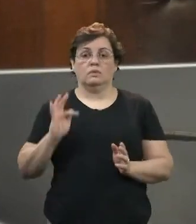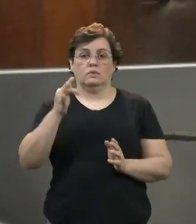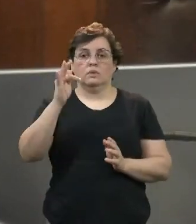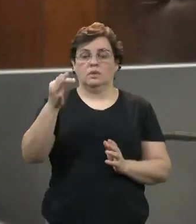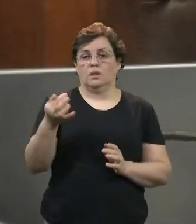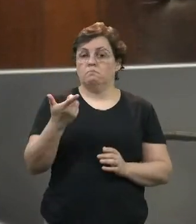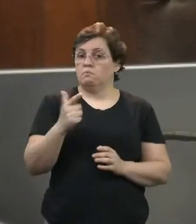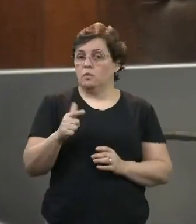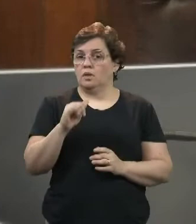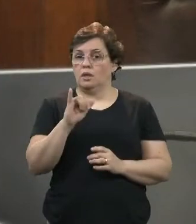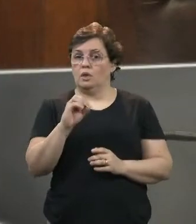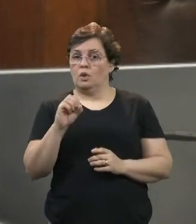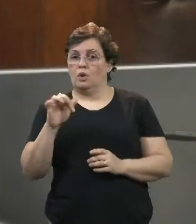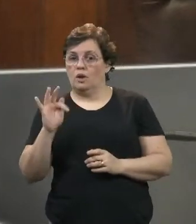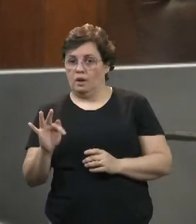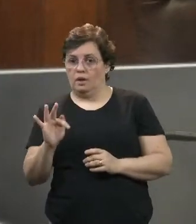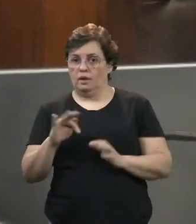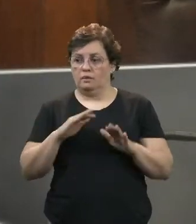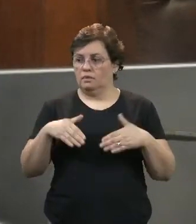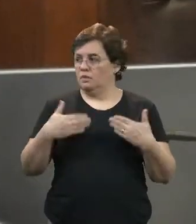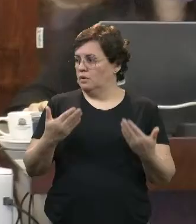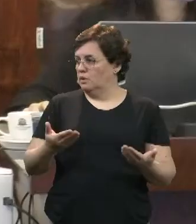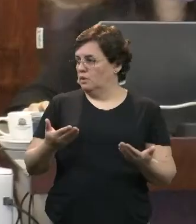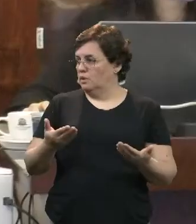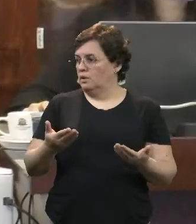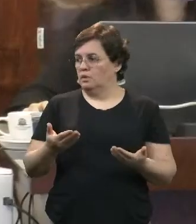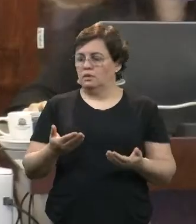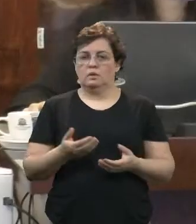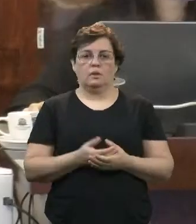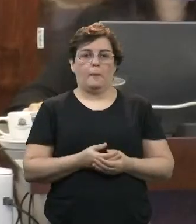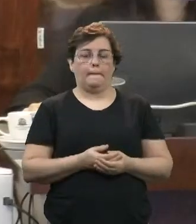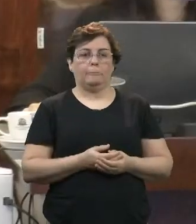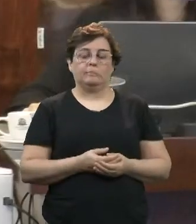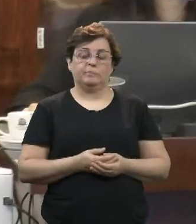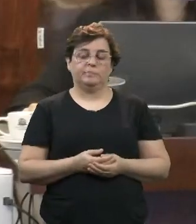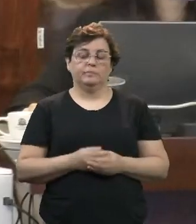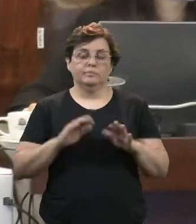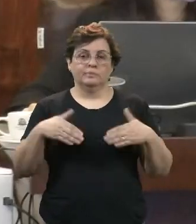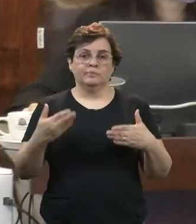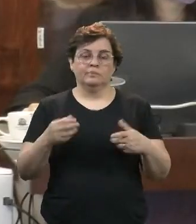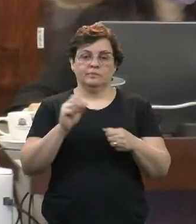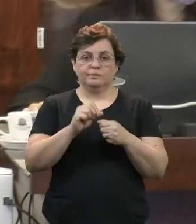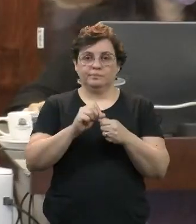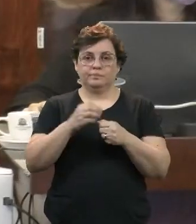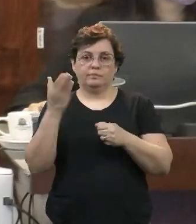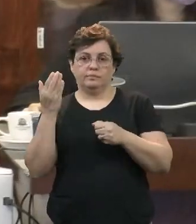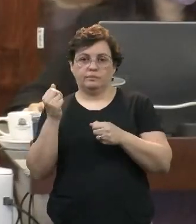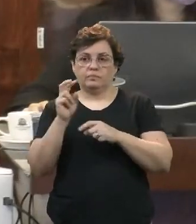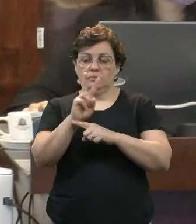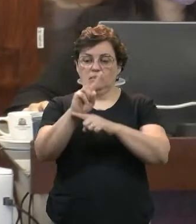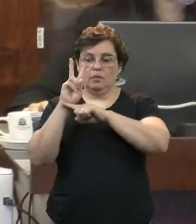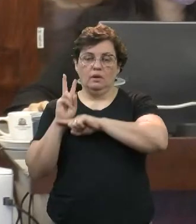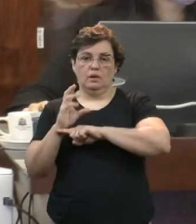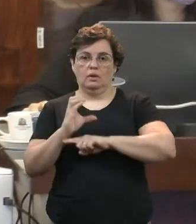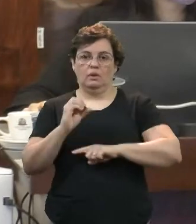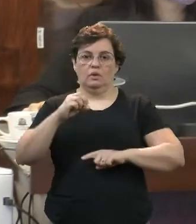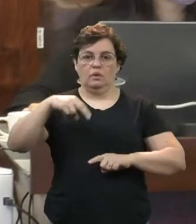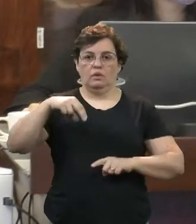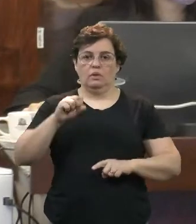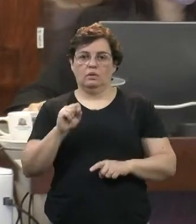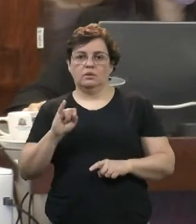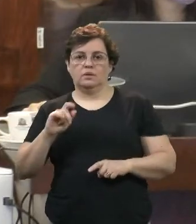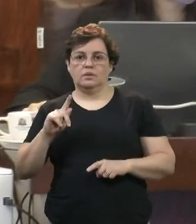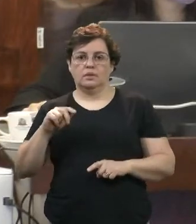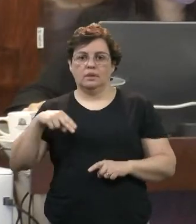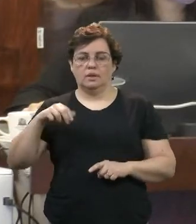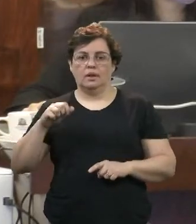ajudar e não onerar mais quando é refeito ou empréstimo consignado. Isso é até 3 de julho, por enquanto, pode ser